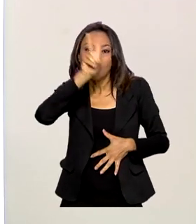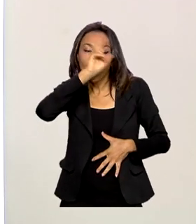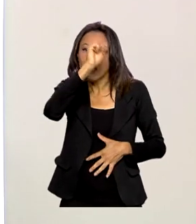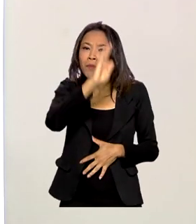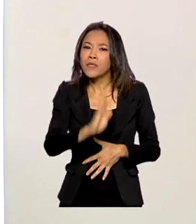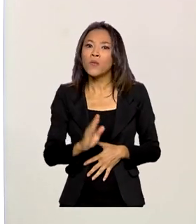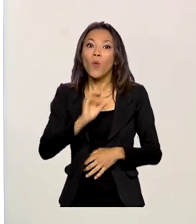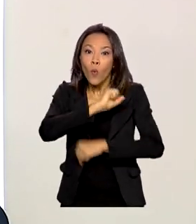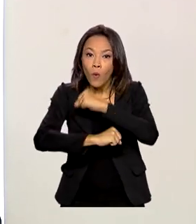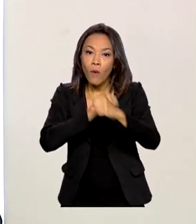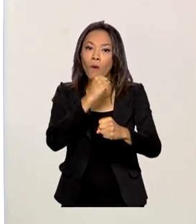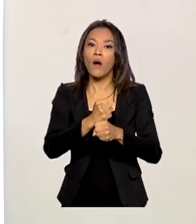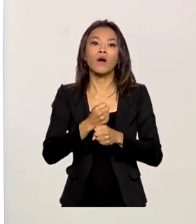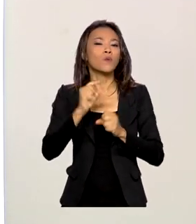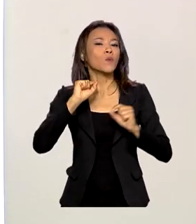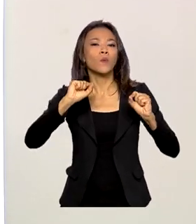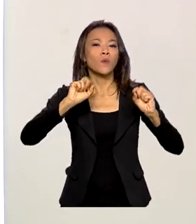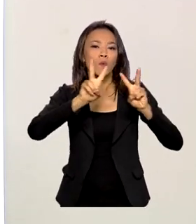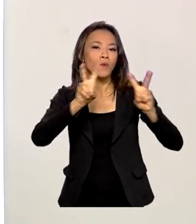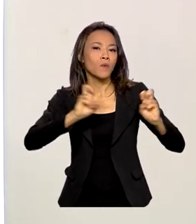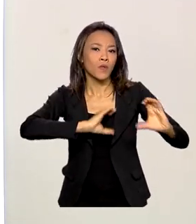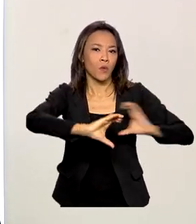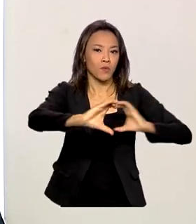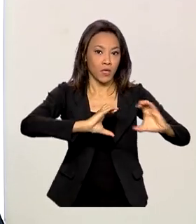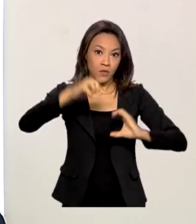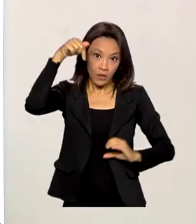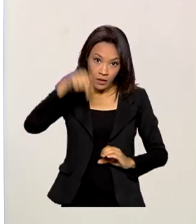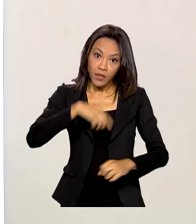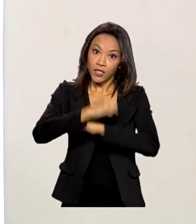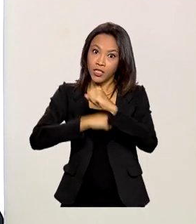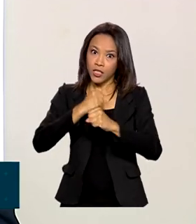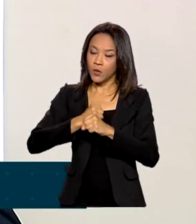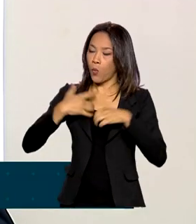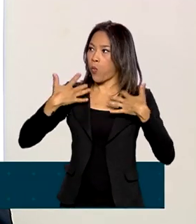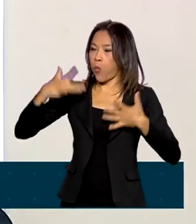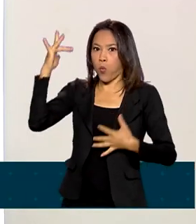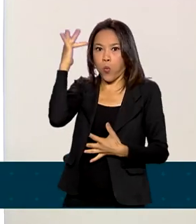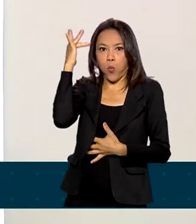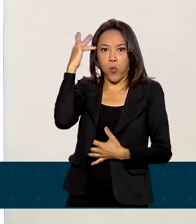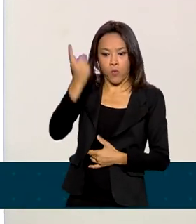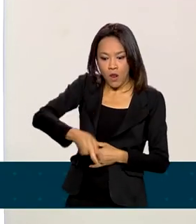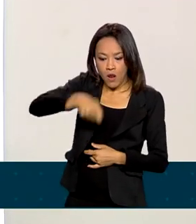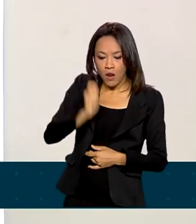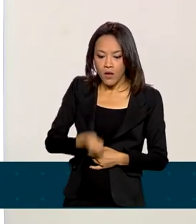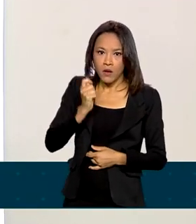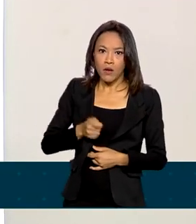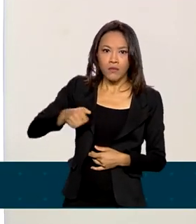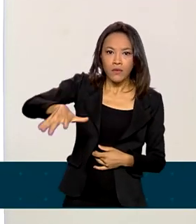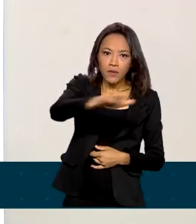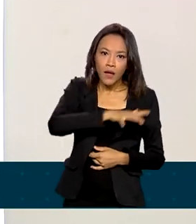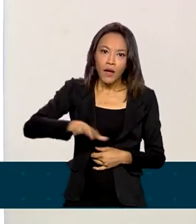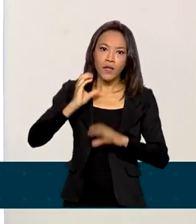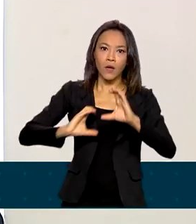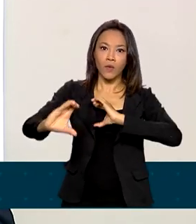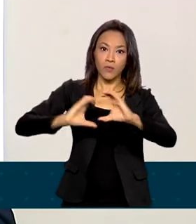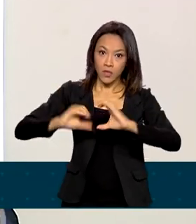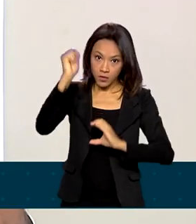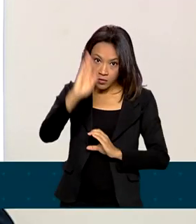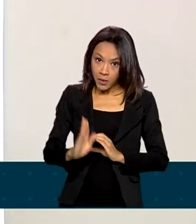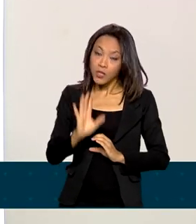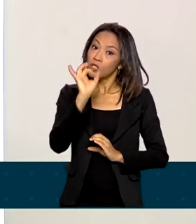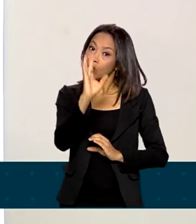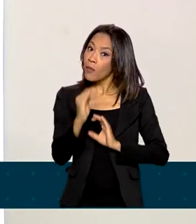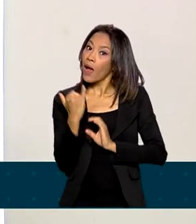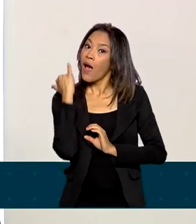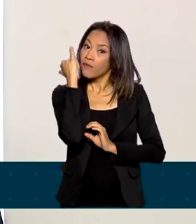telecomunicações. De fato, foi feito neste ano o maior leilão da história das telecomunicações do Brasil. Só para